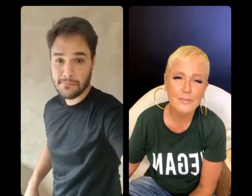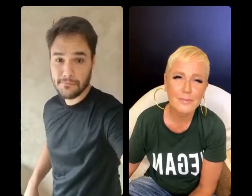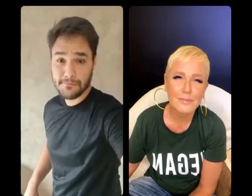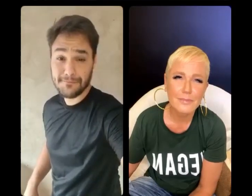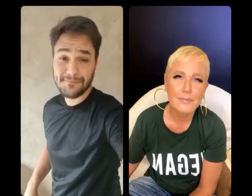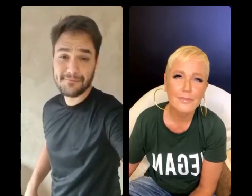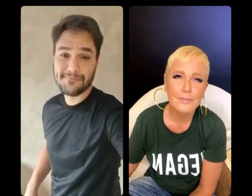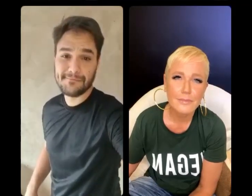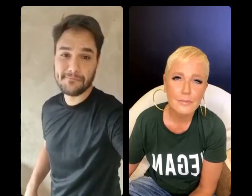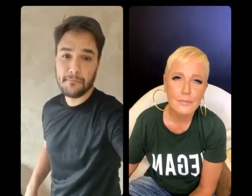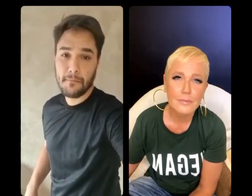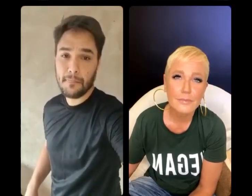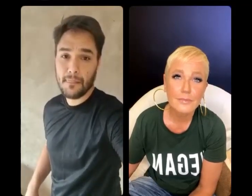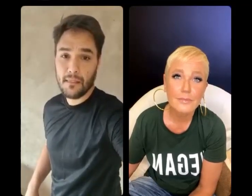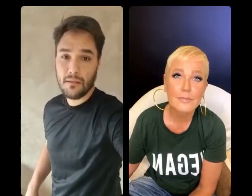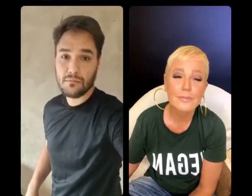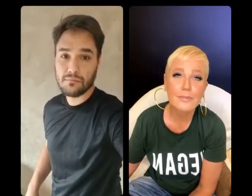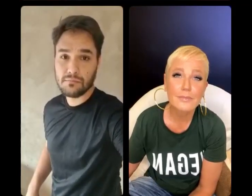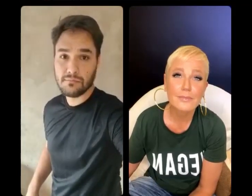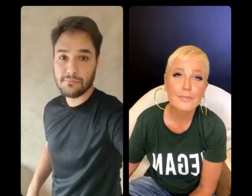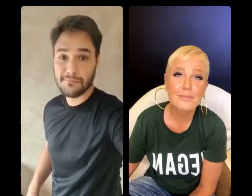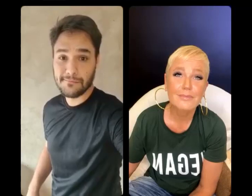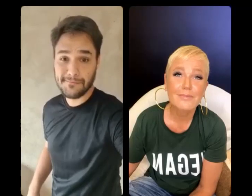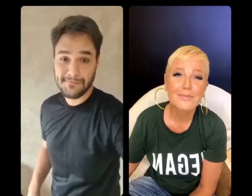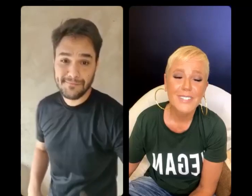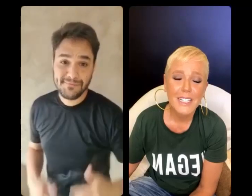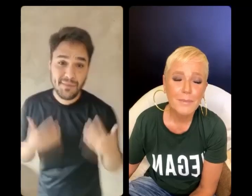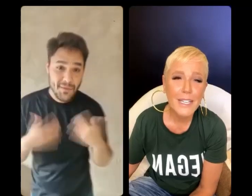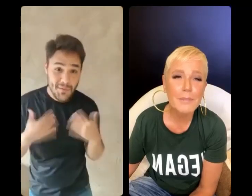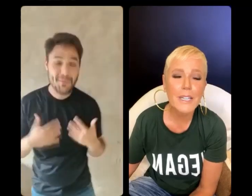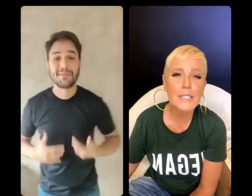minutos e falo, Jesus, e agora? O que eu vou fazer? Né?